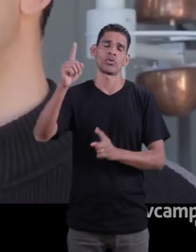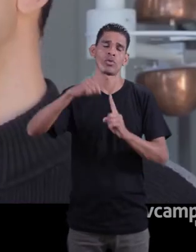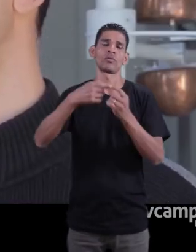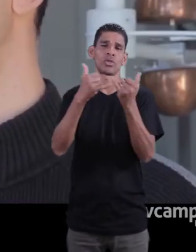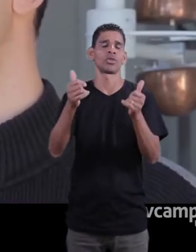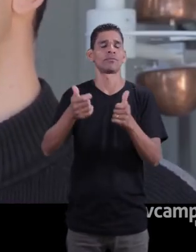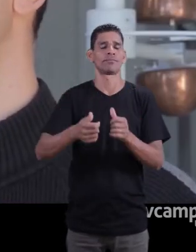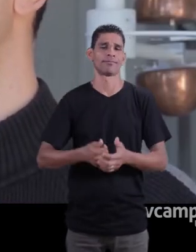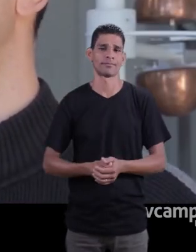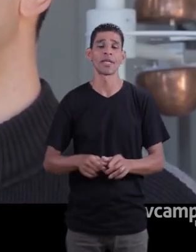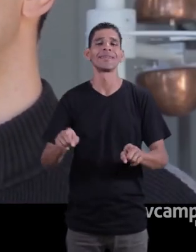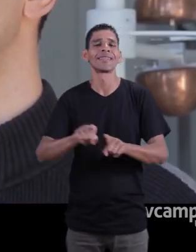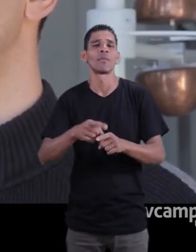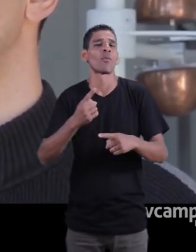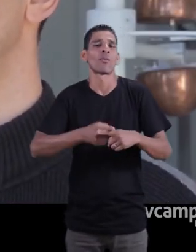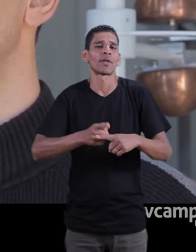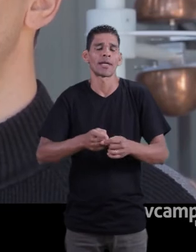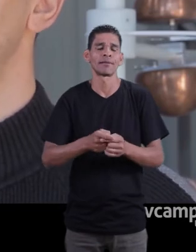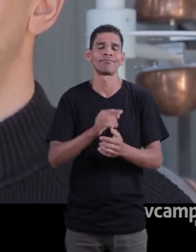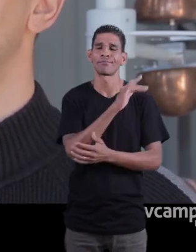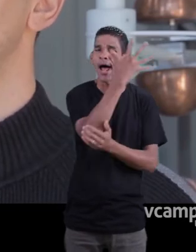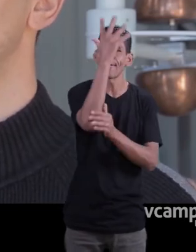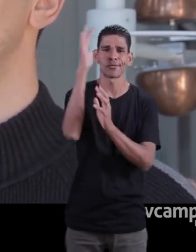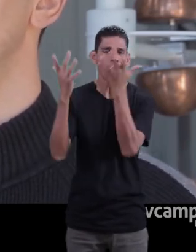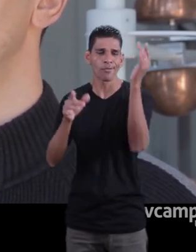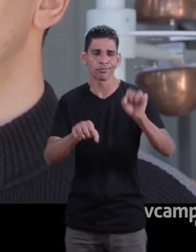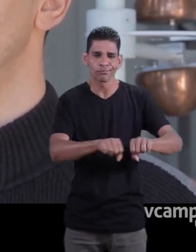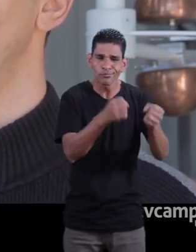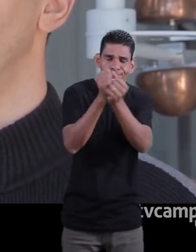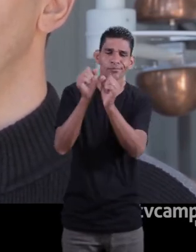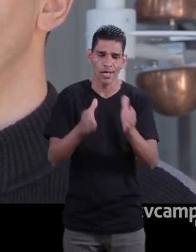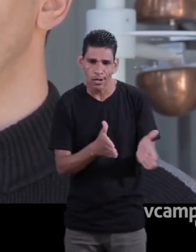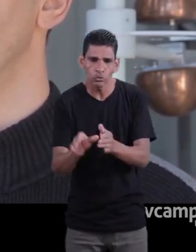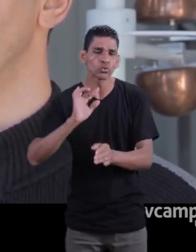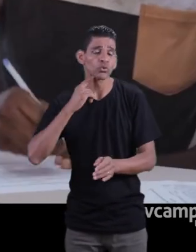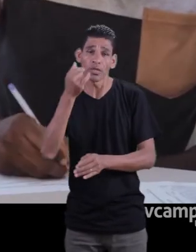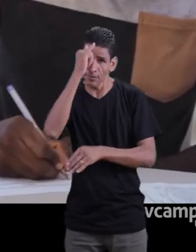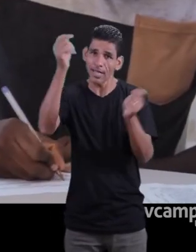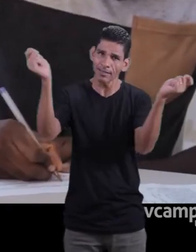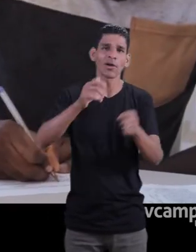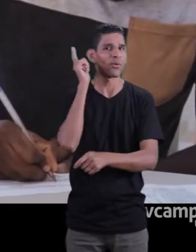para resolver muitas questões ambientais no país.